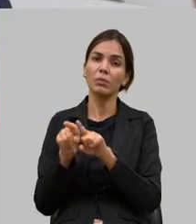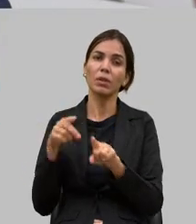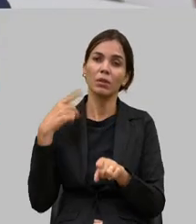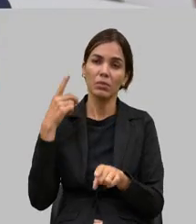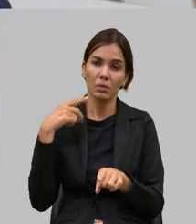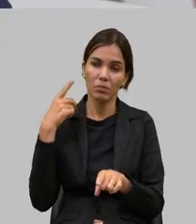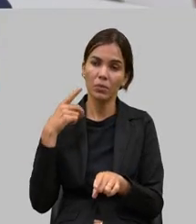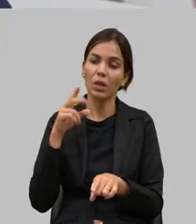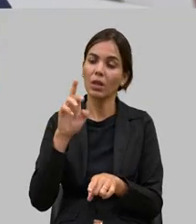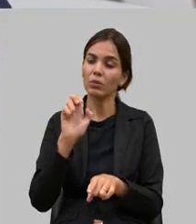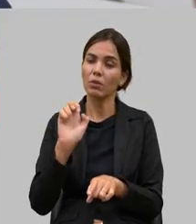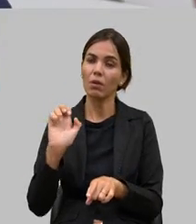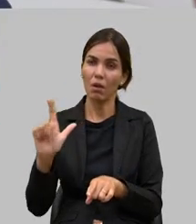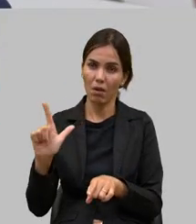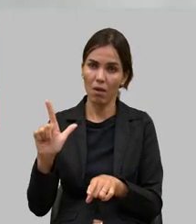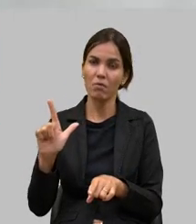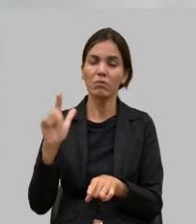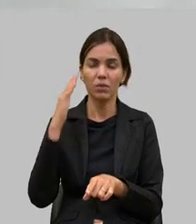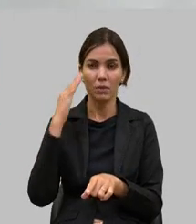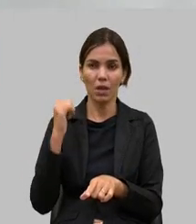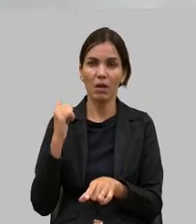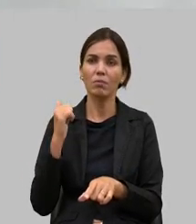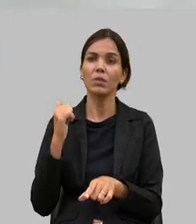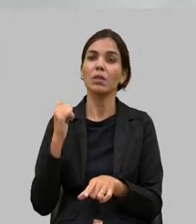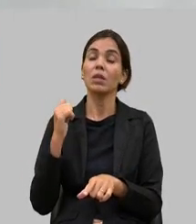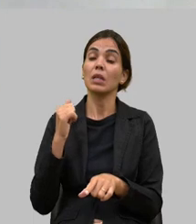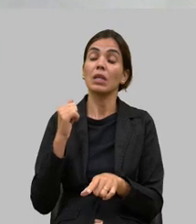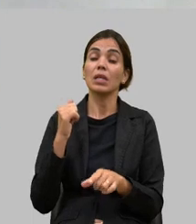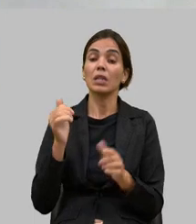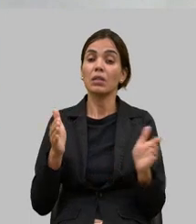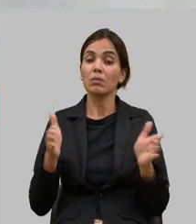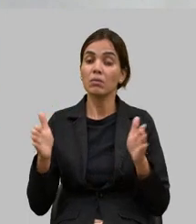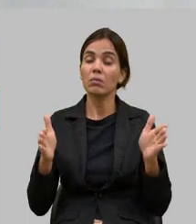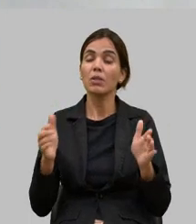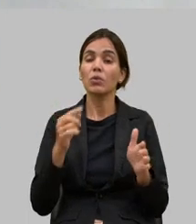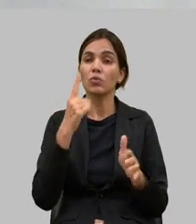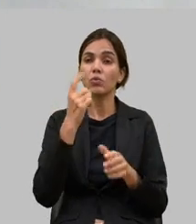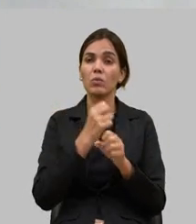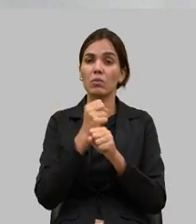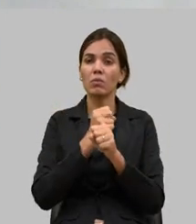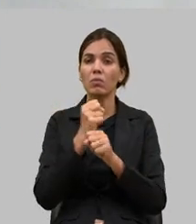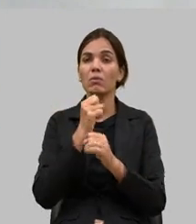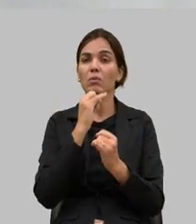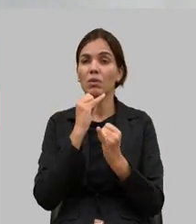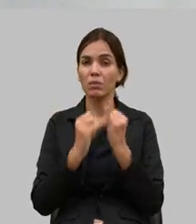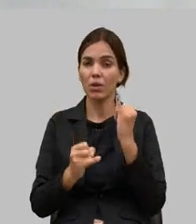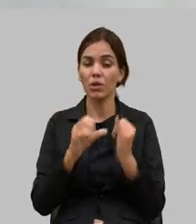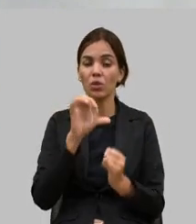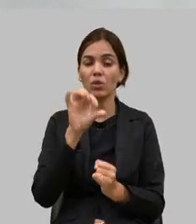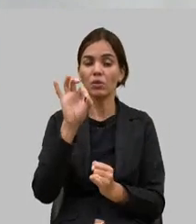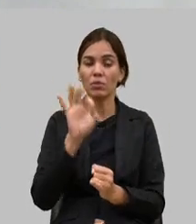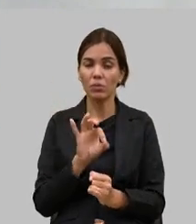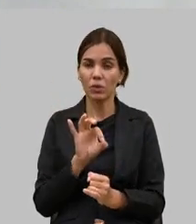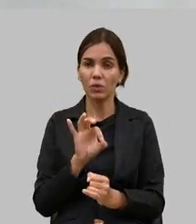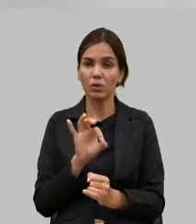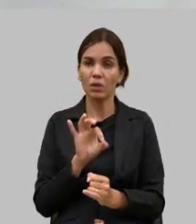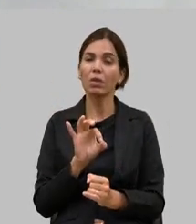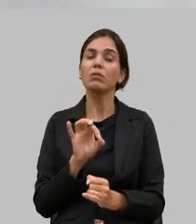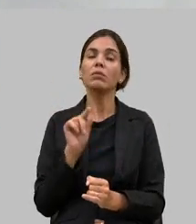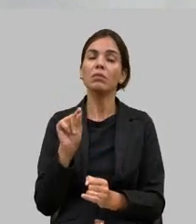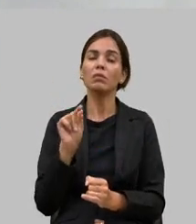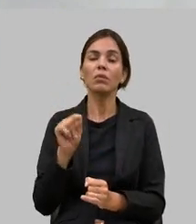nossa pauta nesse um ano e meio dessa legislatura 90% das vezes foi o leite